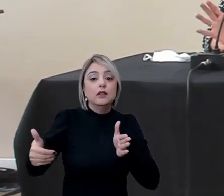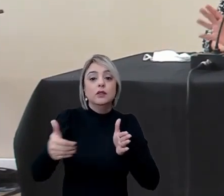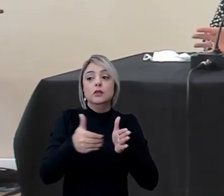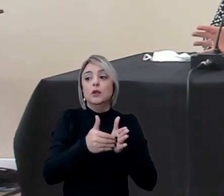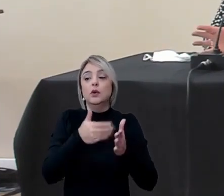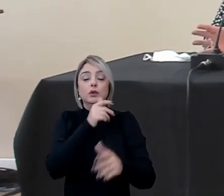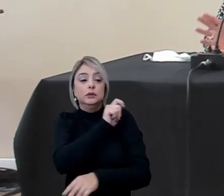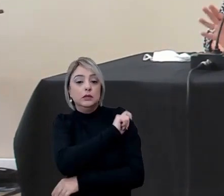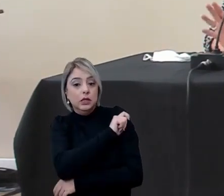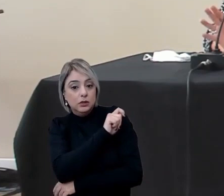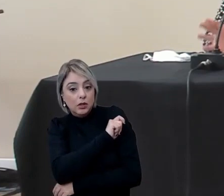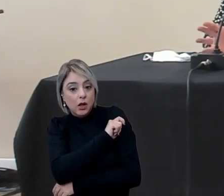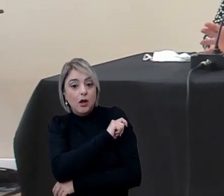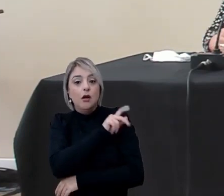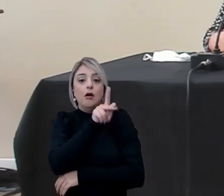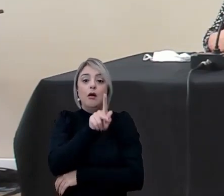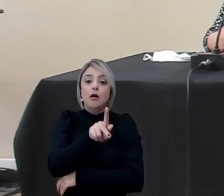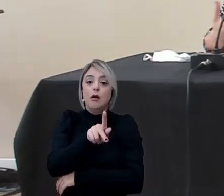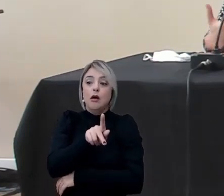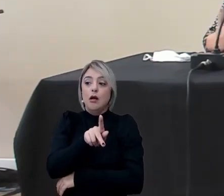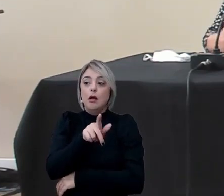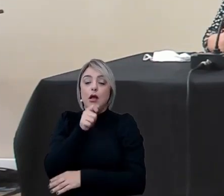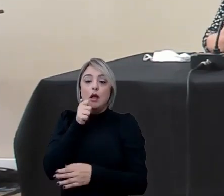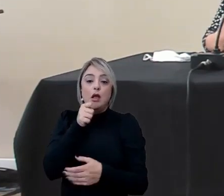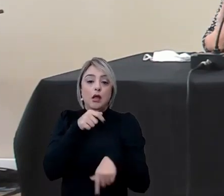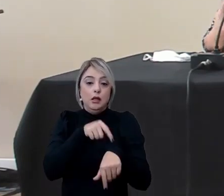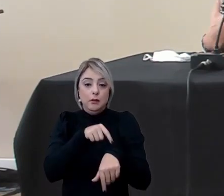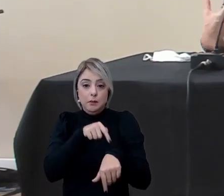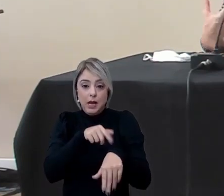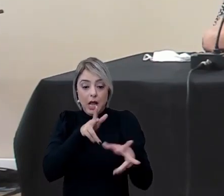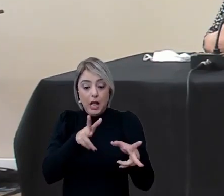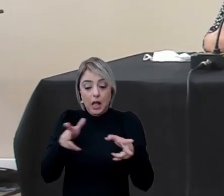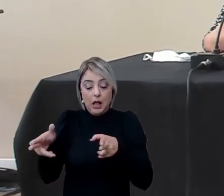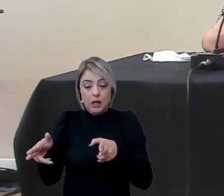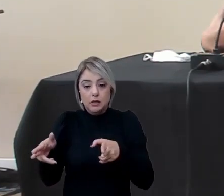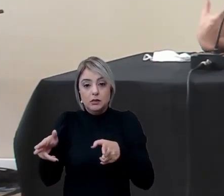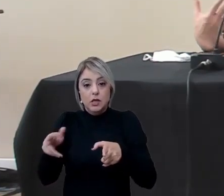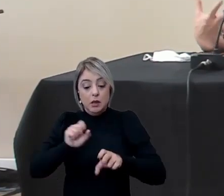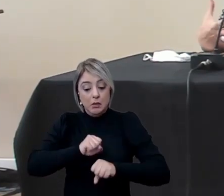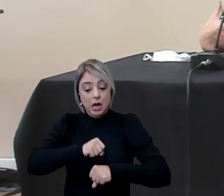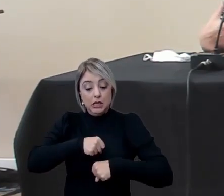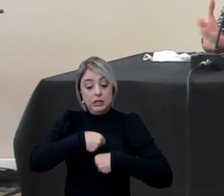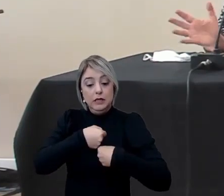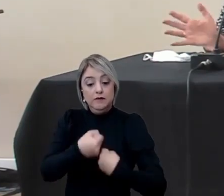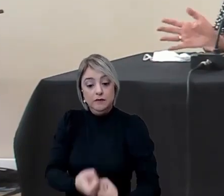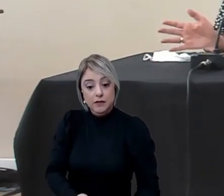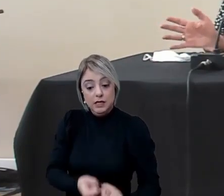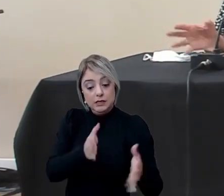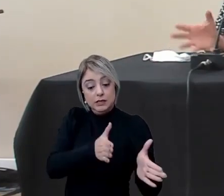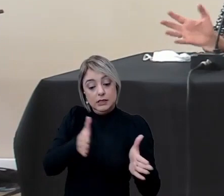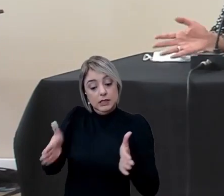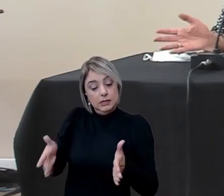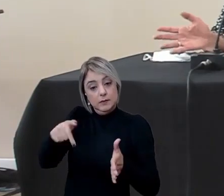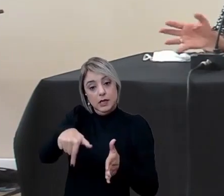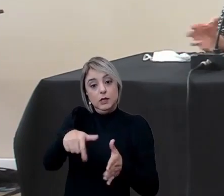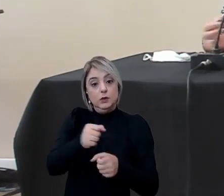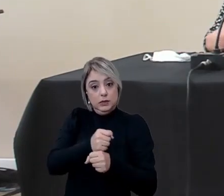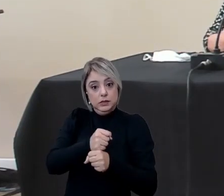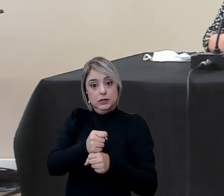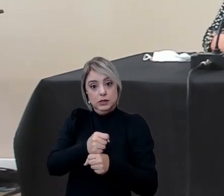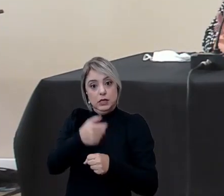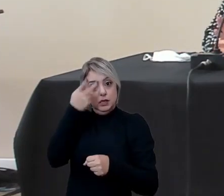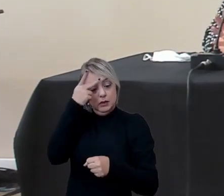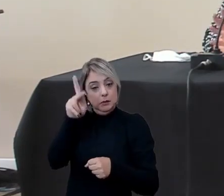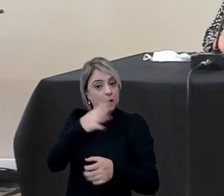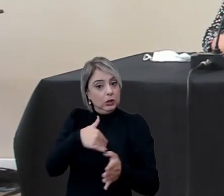estudantes discentes com prazos para a defesa nesse período nesse ano e eu